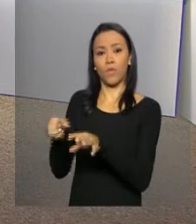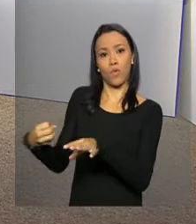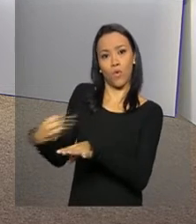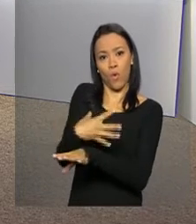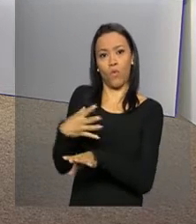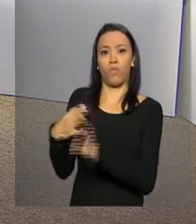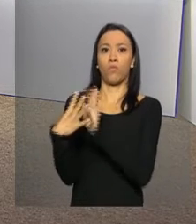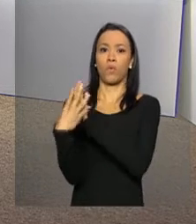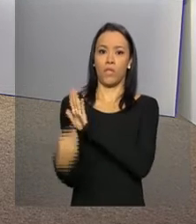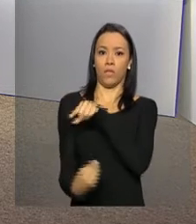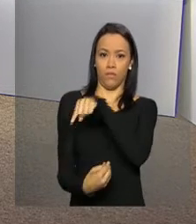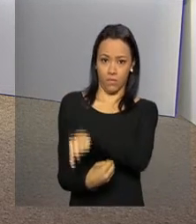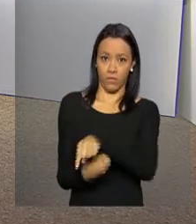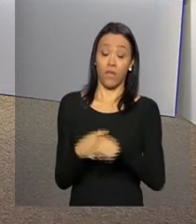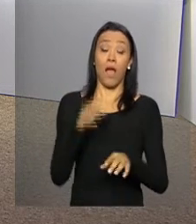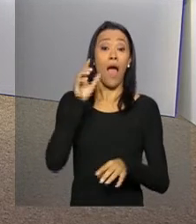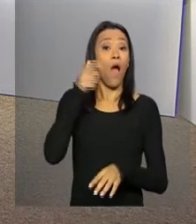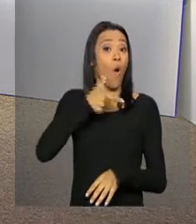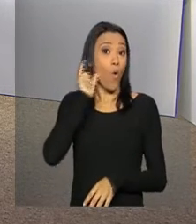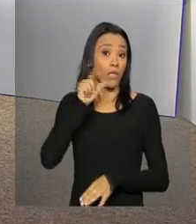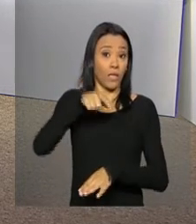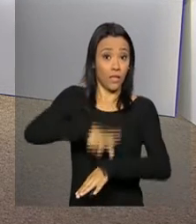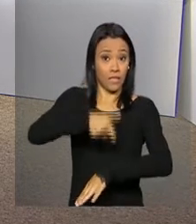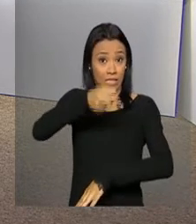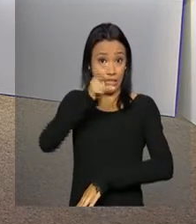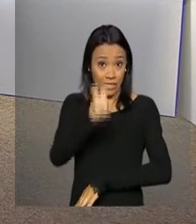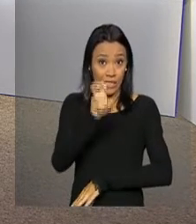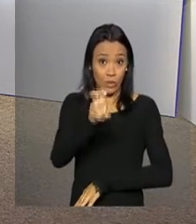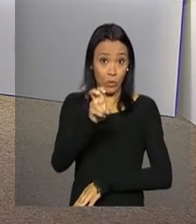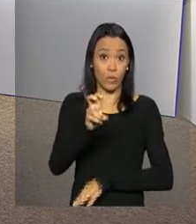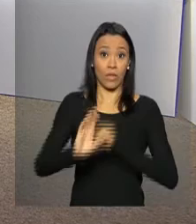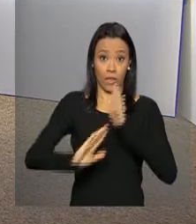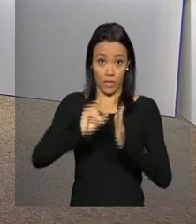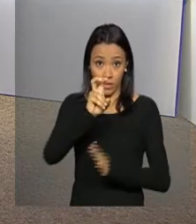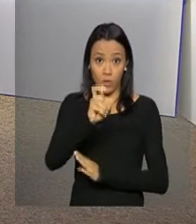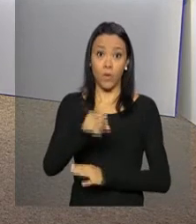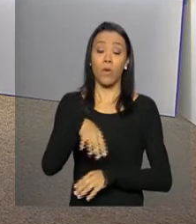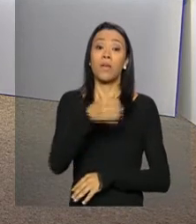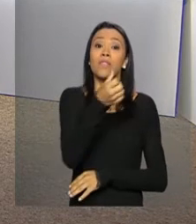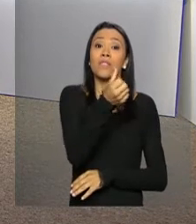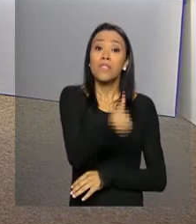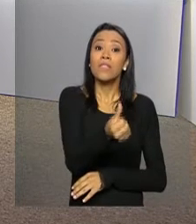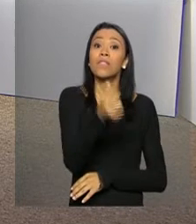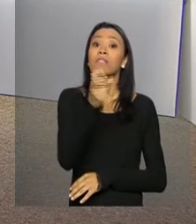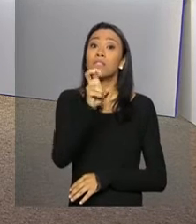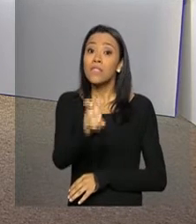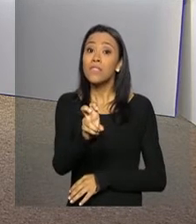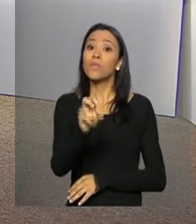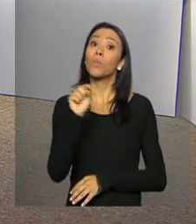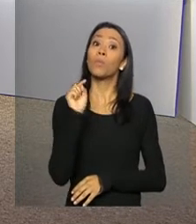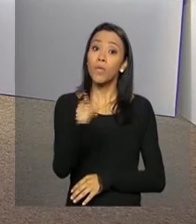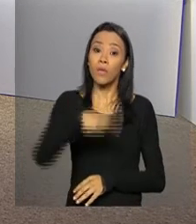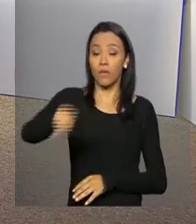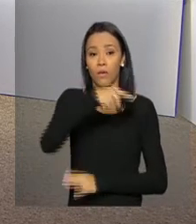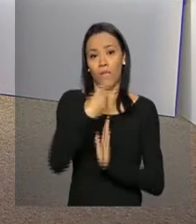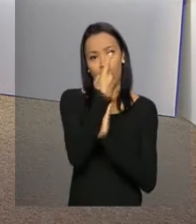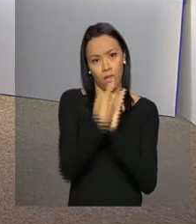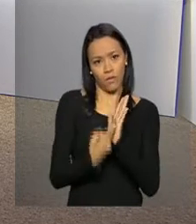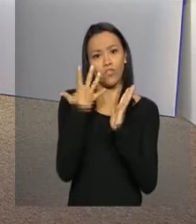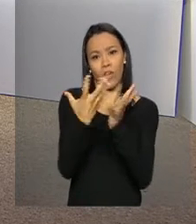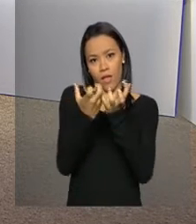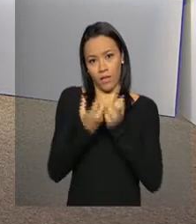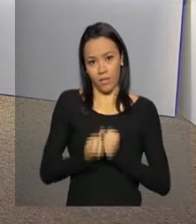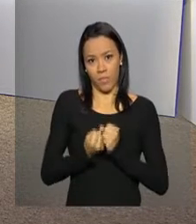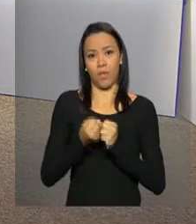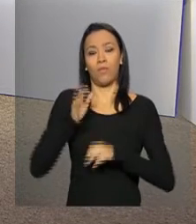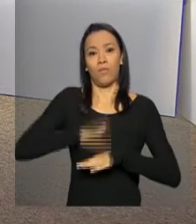versão. Até às 5 da tarde de ontem, mais de 765 mil declarações já tinham sido recebidas pelos sistemas